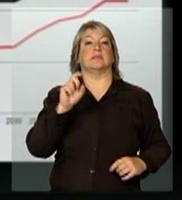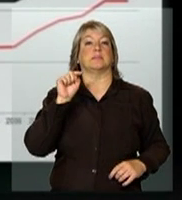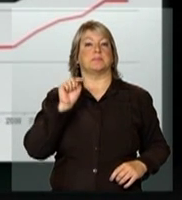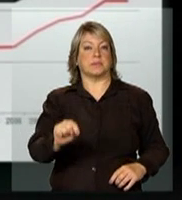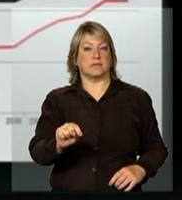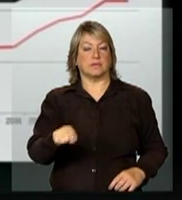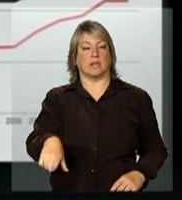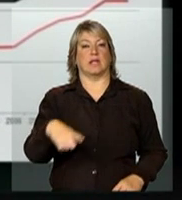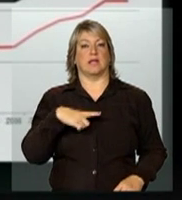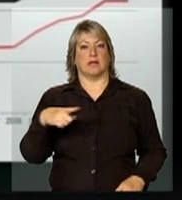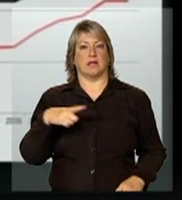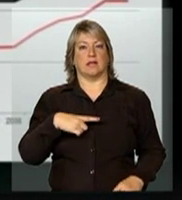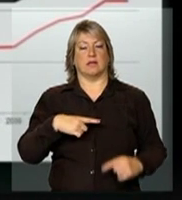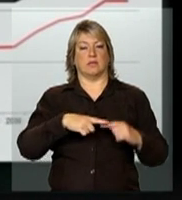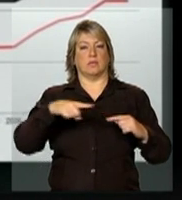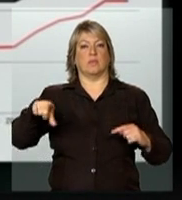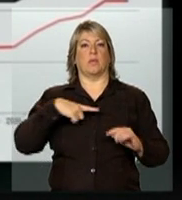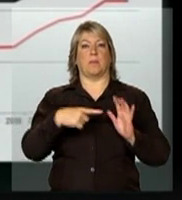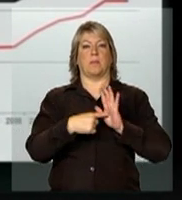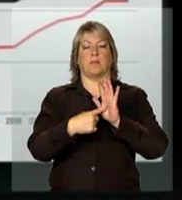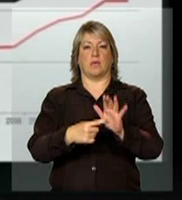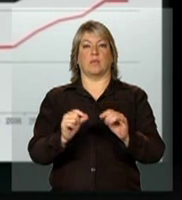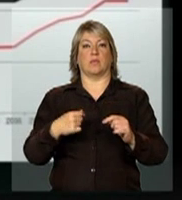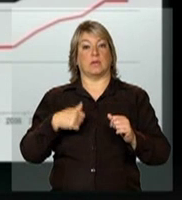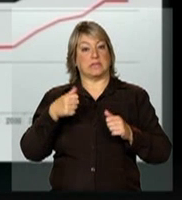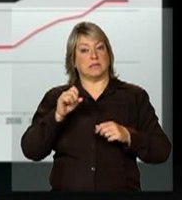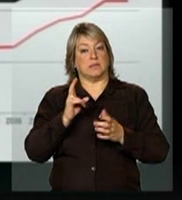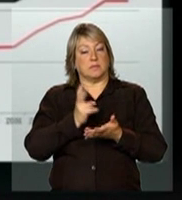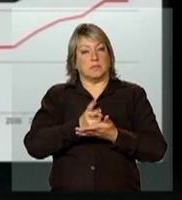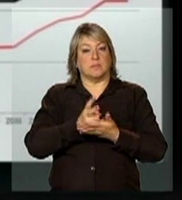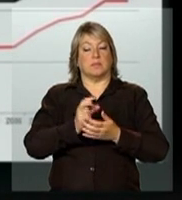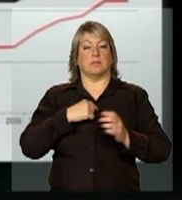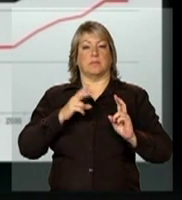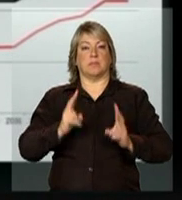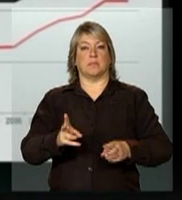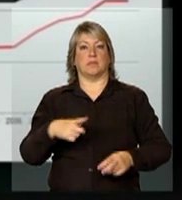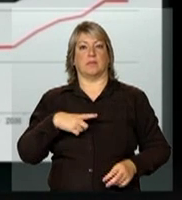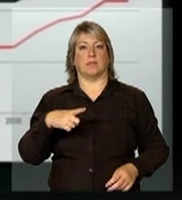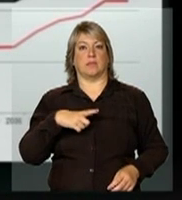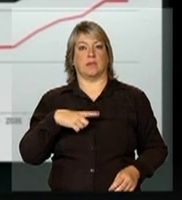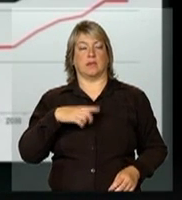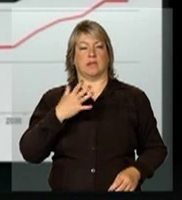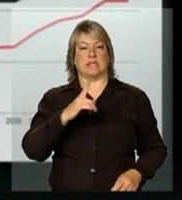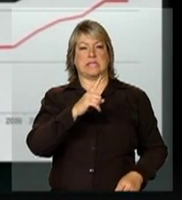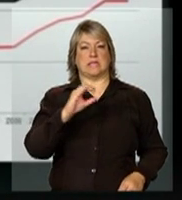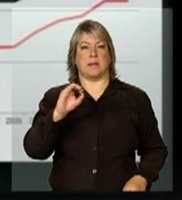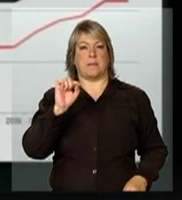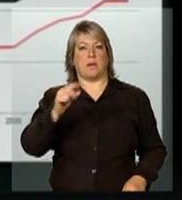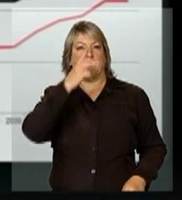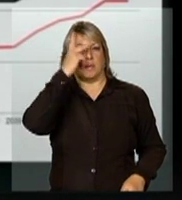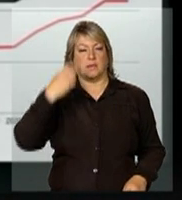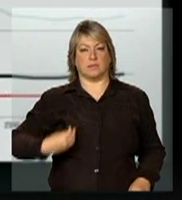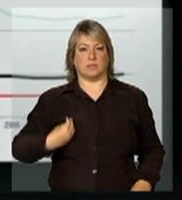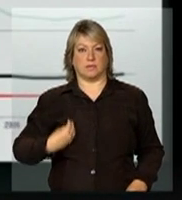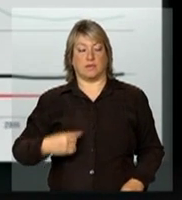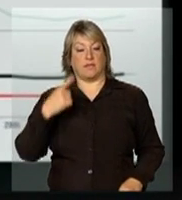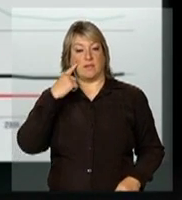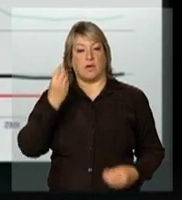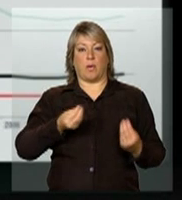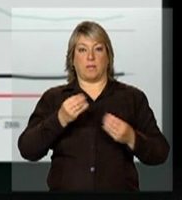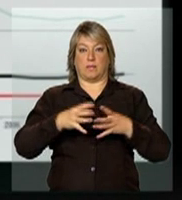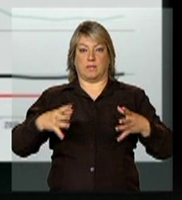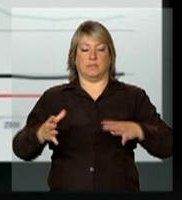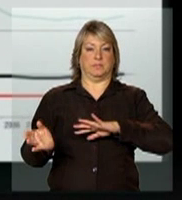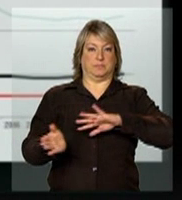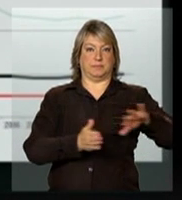curva é essa que se mantém mais ou menos estável se nós utilizamos taxa por 100 mil habitantes, uma vez a população cresceu. Próximo.